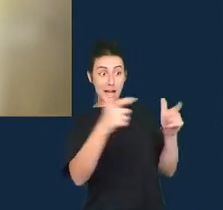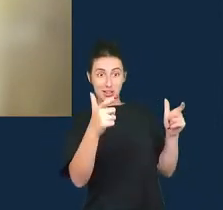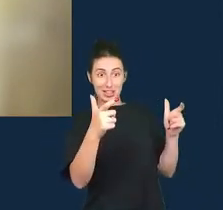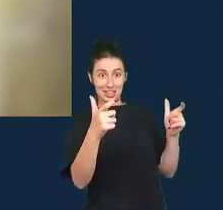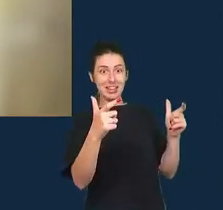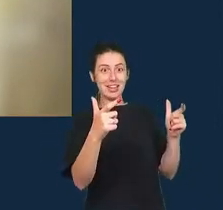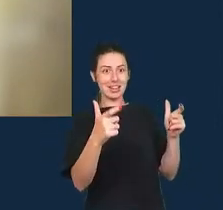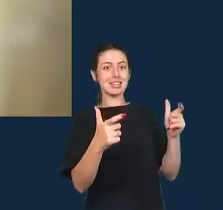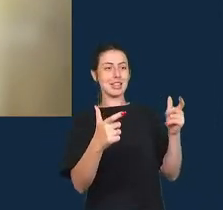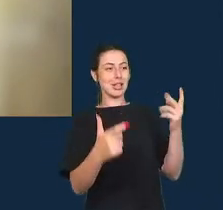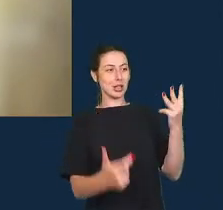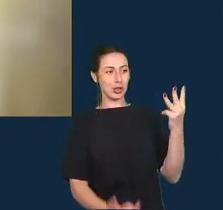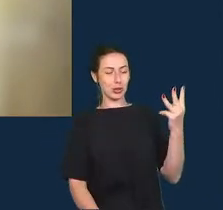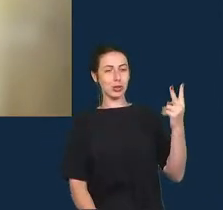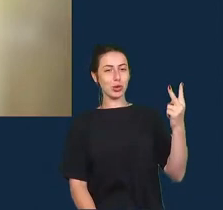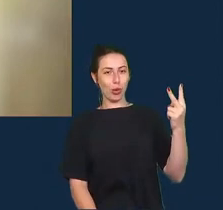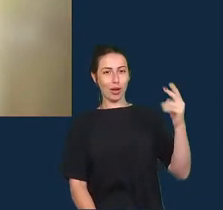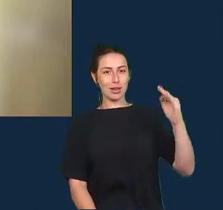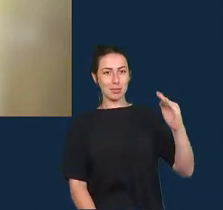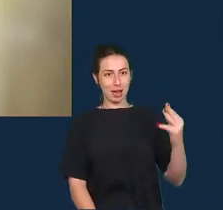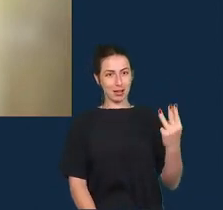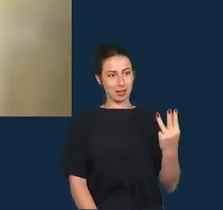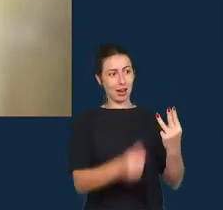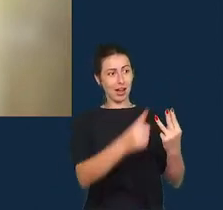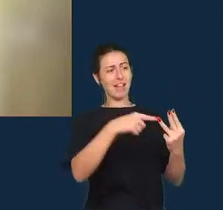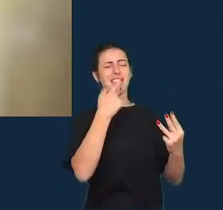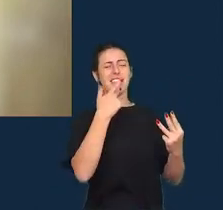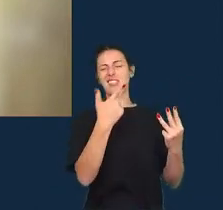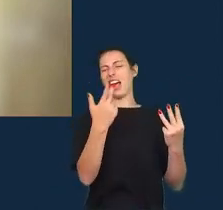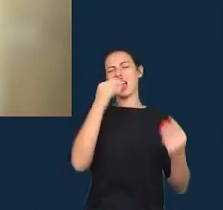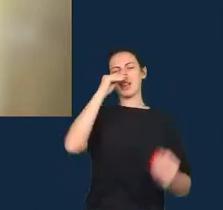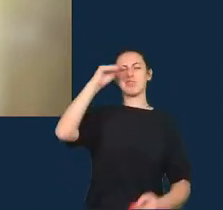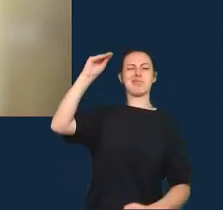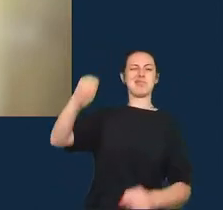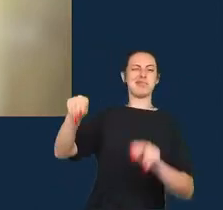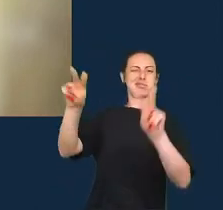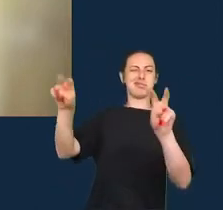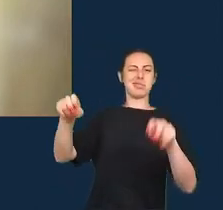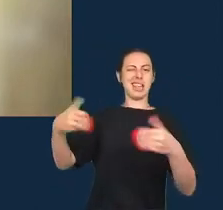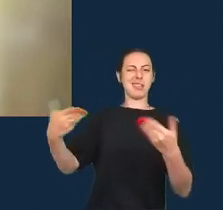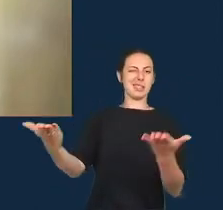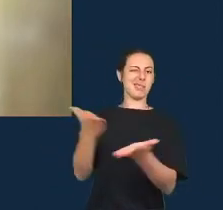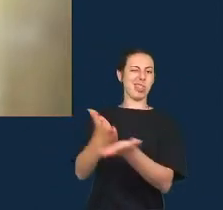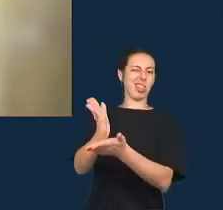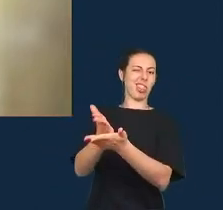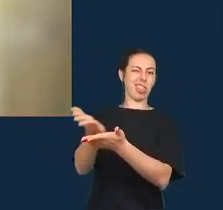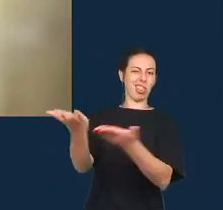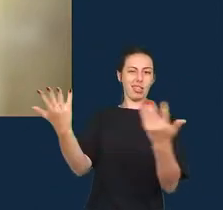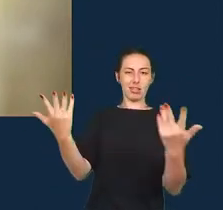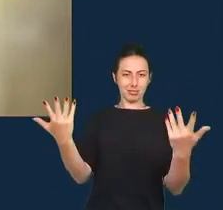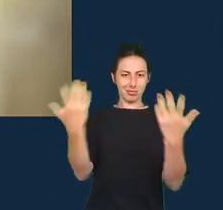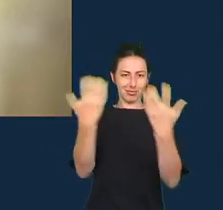eu não estou muito para isso aí mas agora cada vez mais pessoas mesmo que